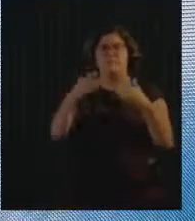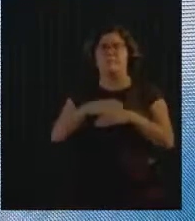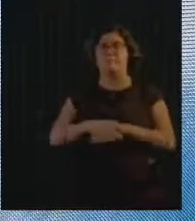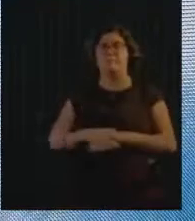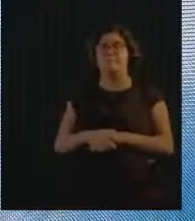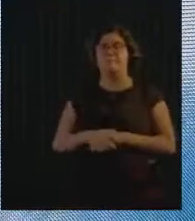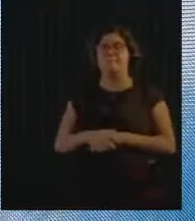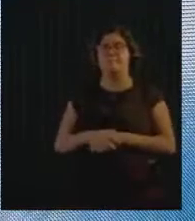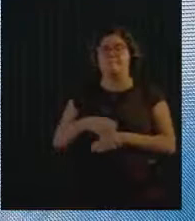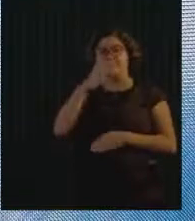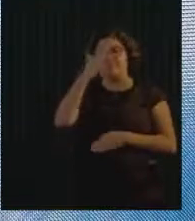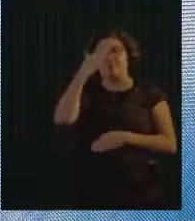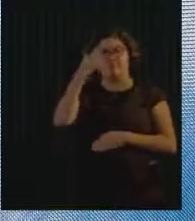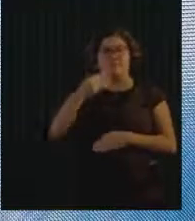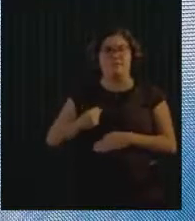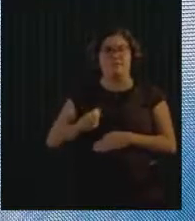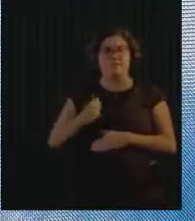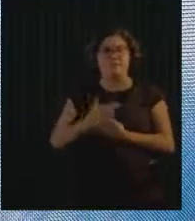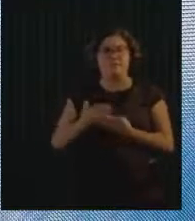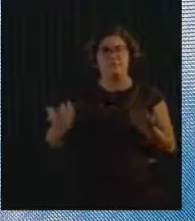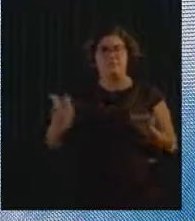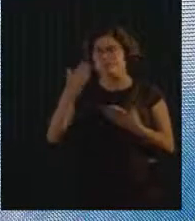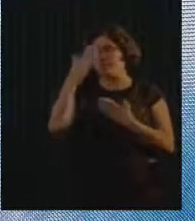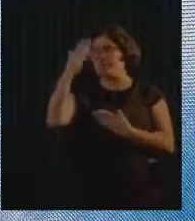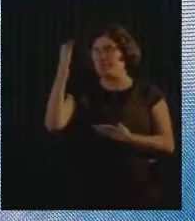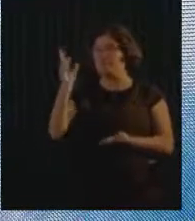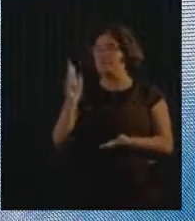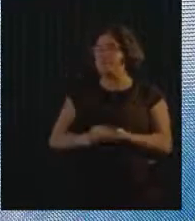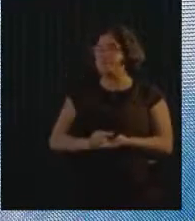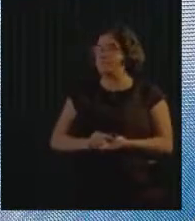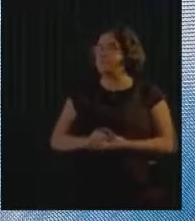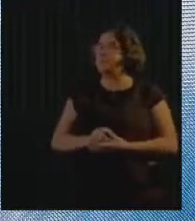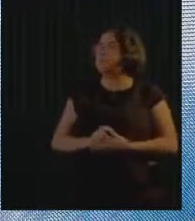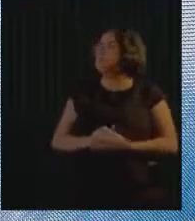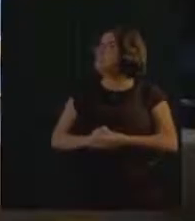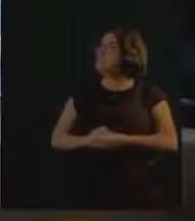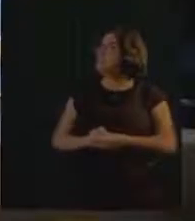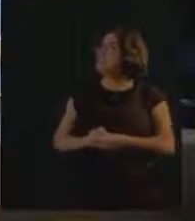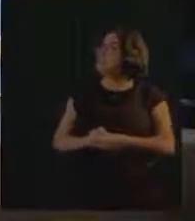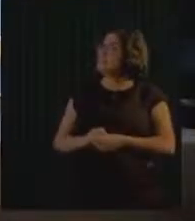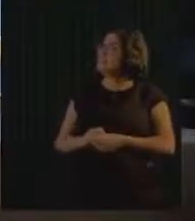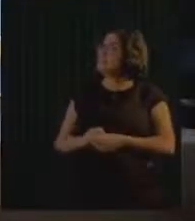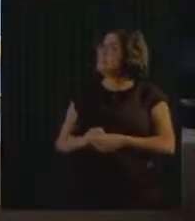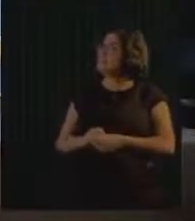lixo zero. Muito obrigada pela presença de vocês. Agradeço muito. Obrigada.